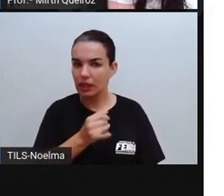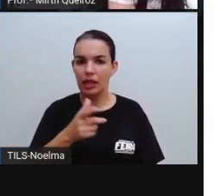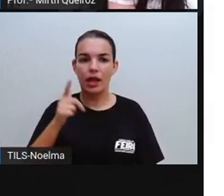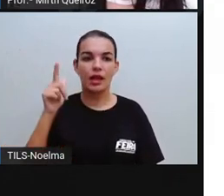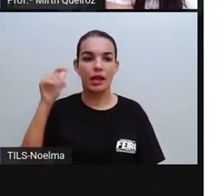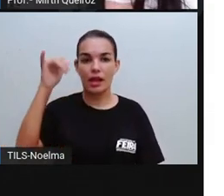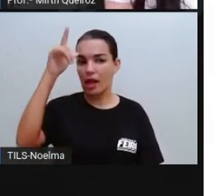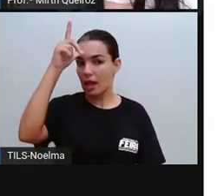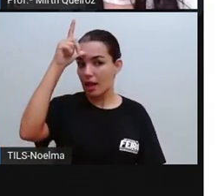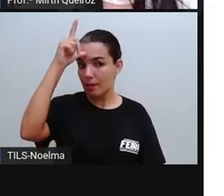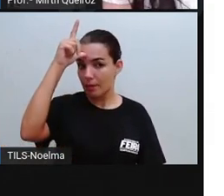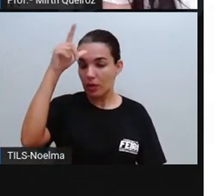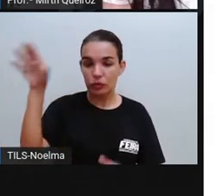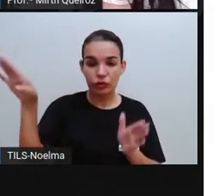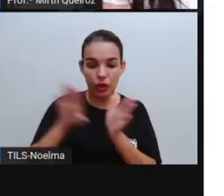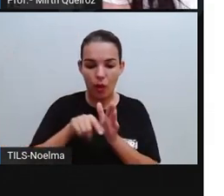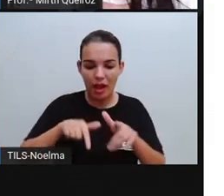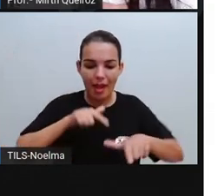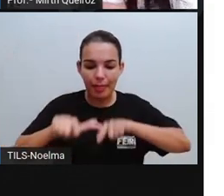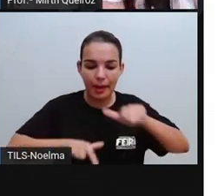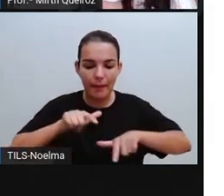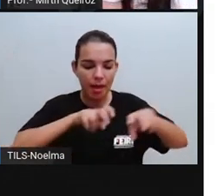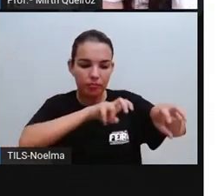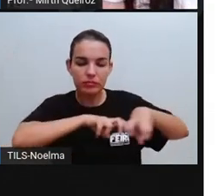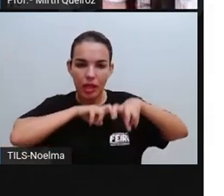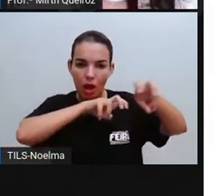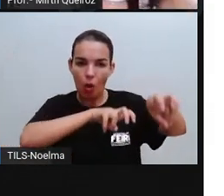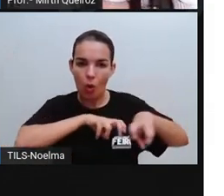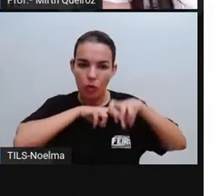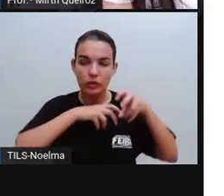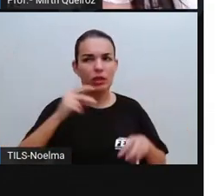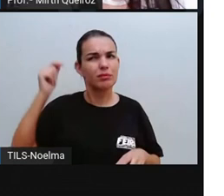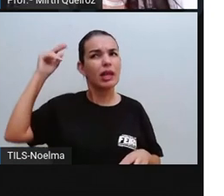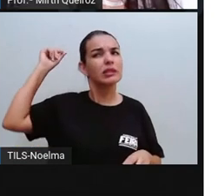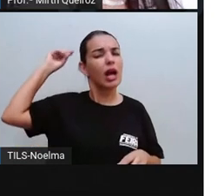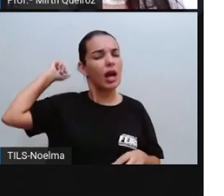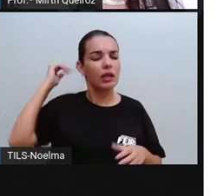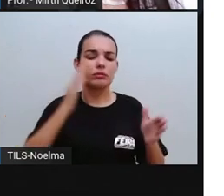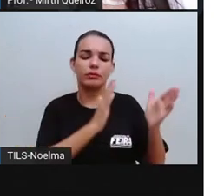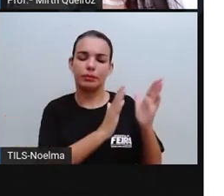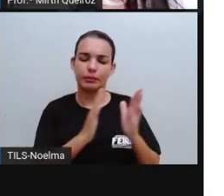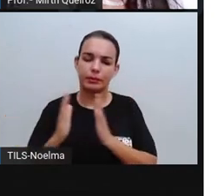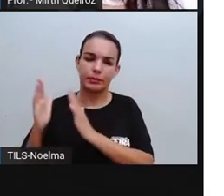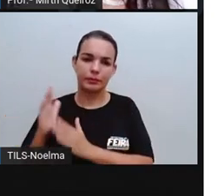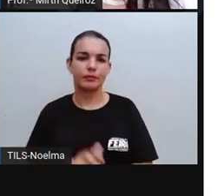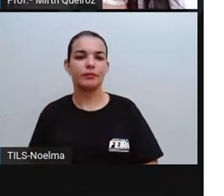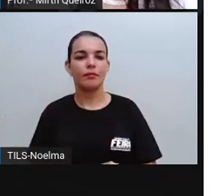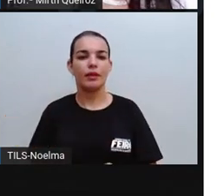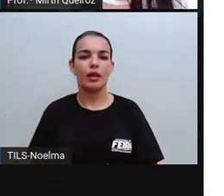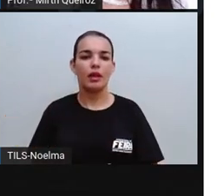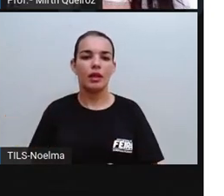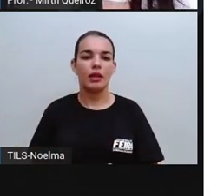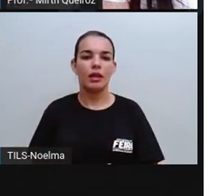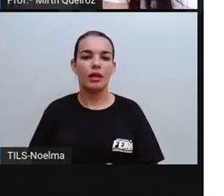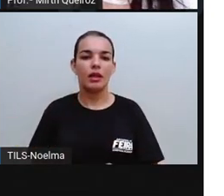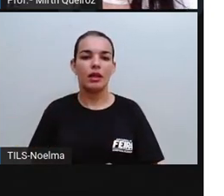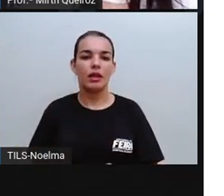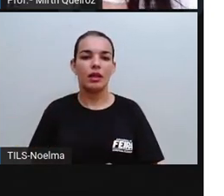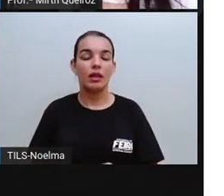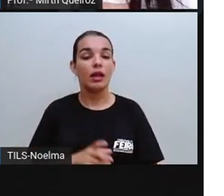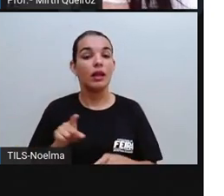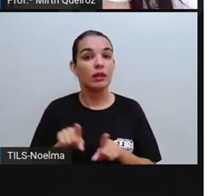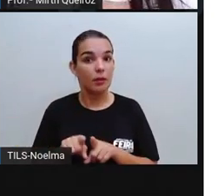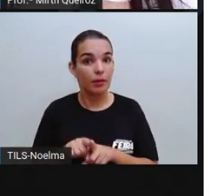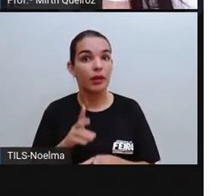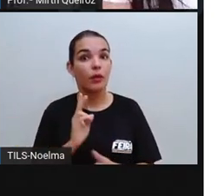nas terras brasileiras, certo? Naquele período, né? Ainda da colonização. E a gente ainda continua